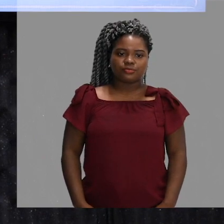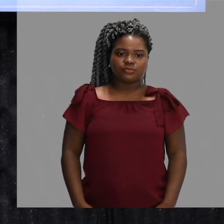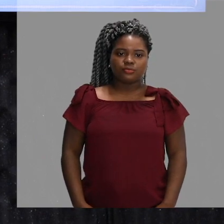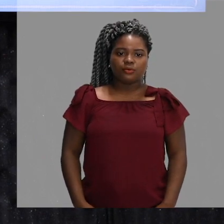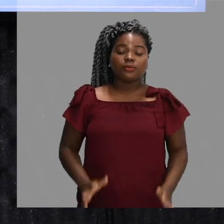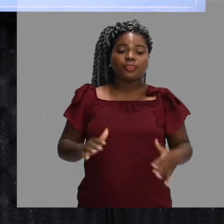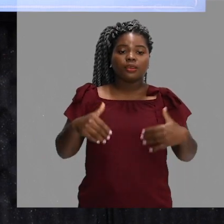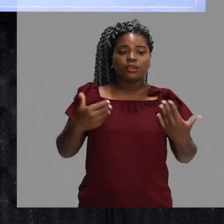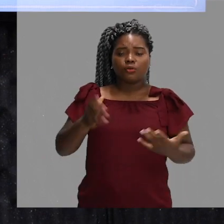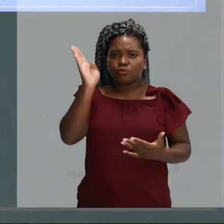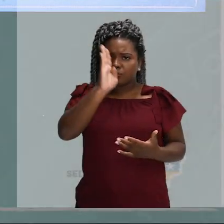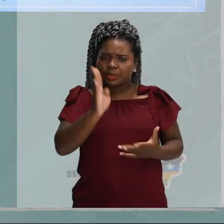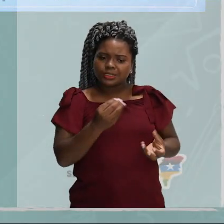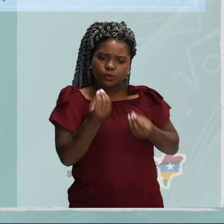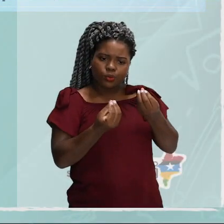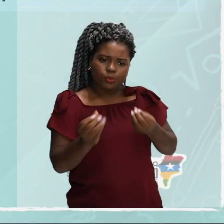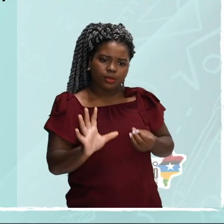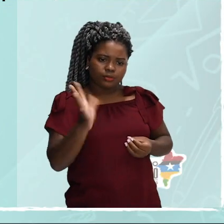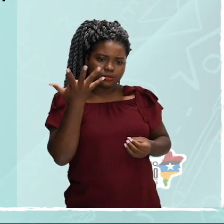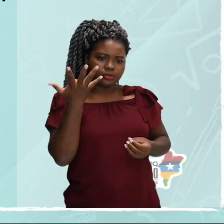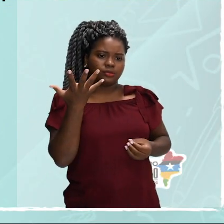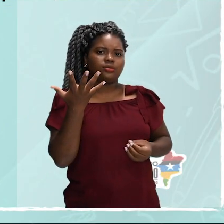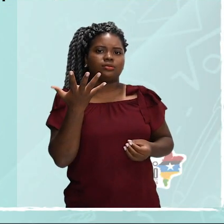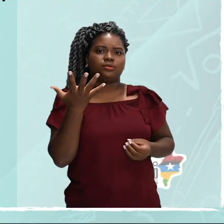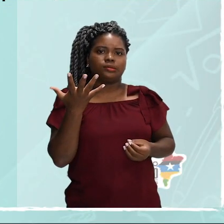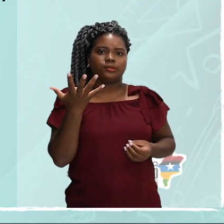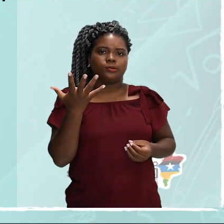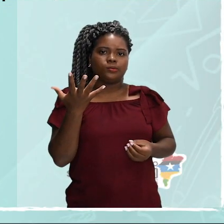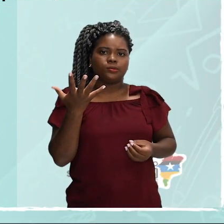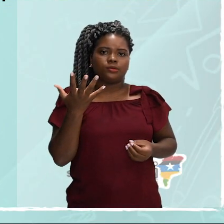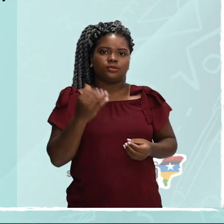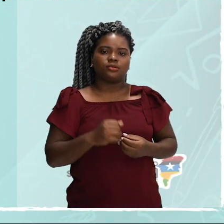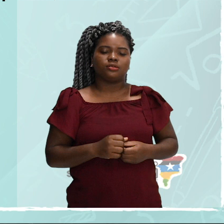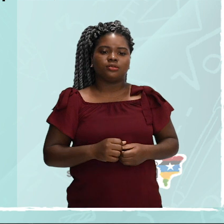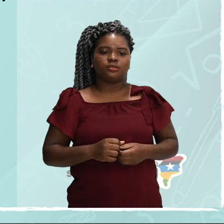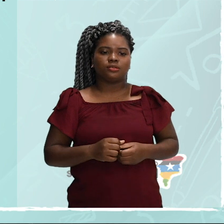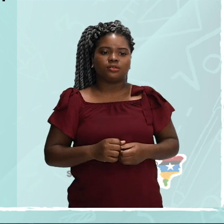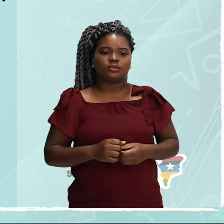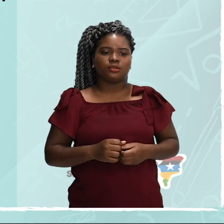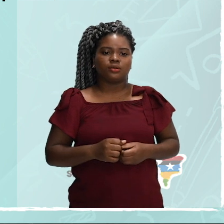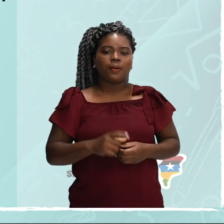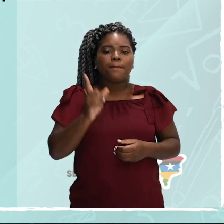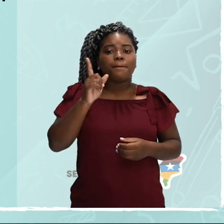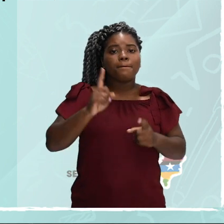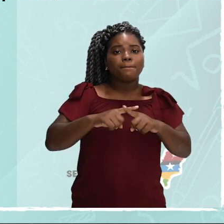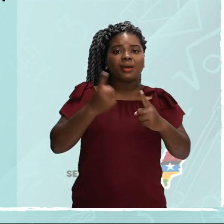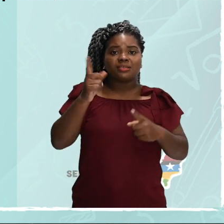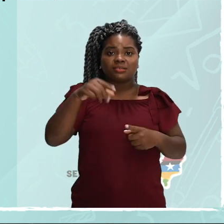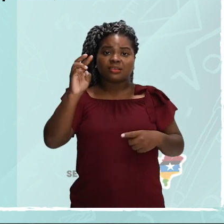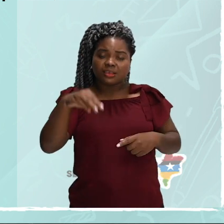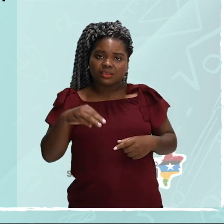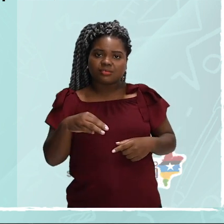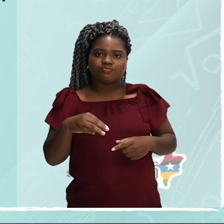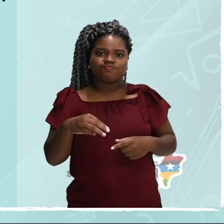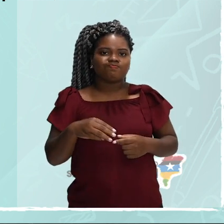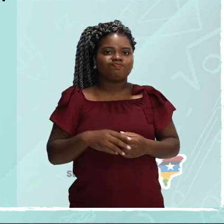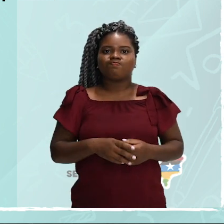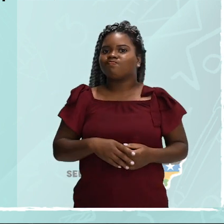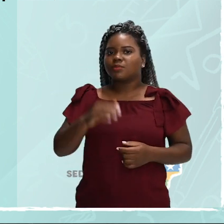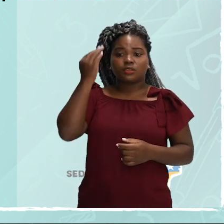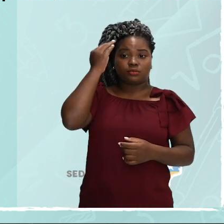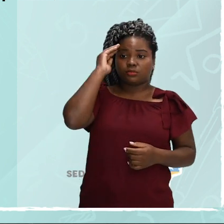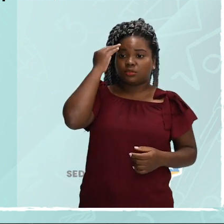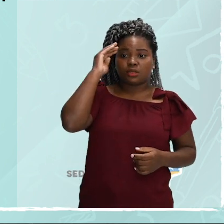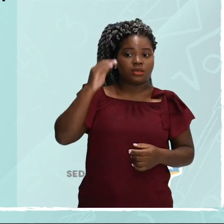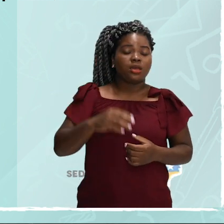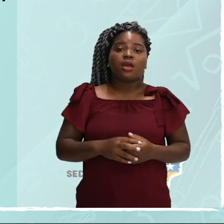O vôleibol no Brasil, não se sabe ao certo quem trouxe o esporte ao país, mas foi no ano de 1915